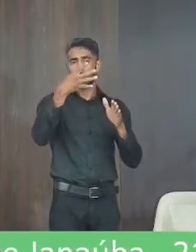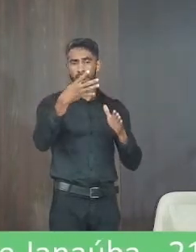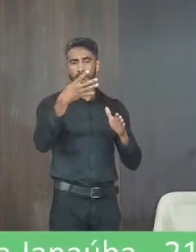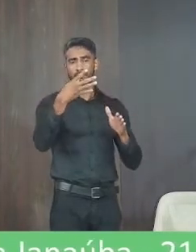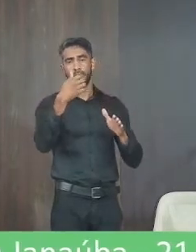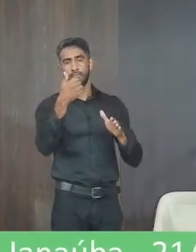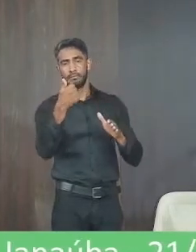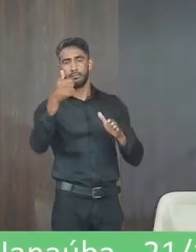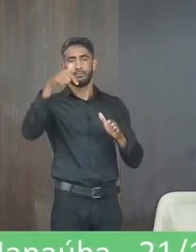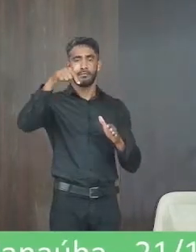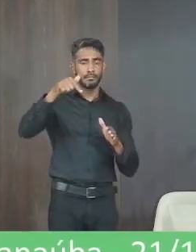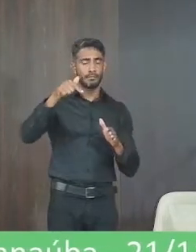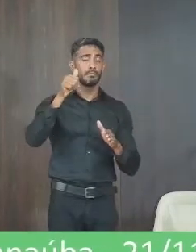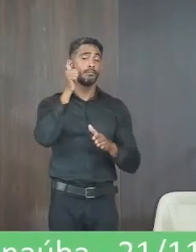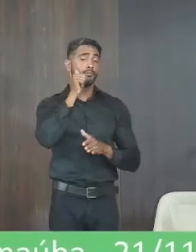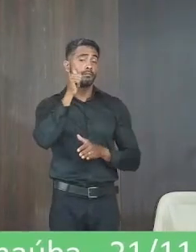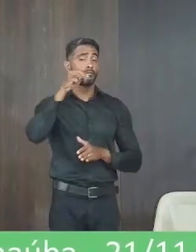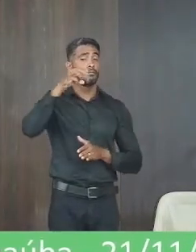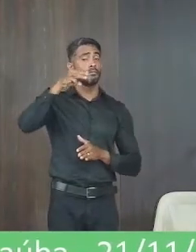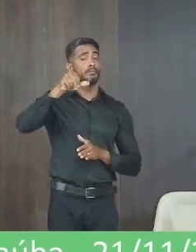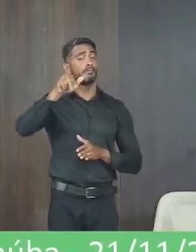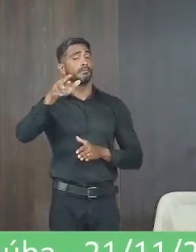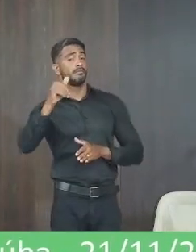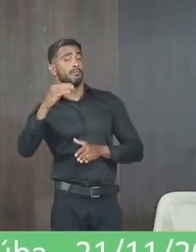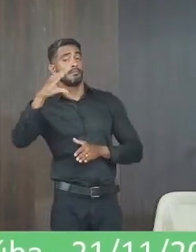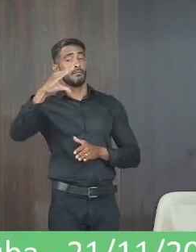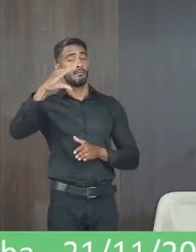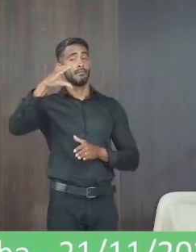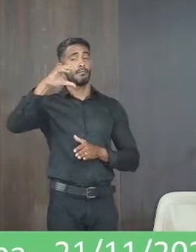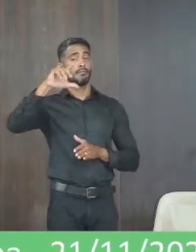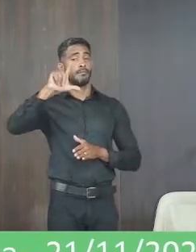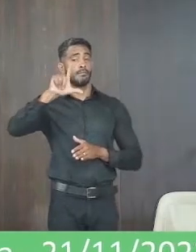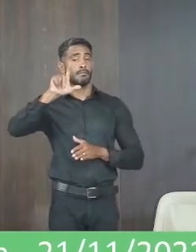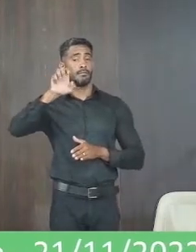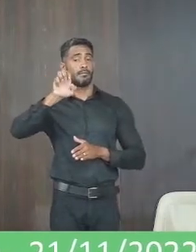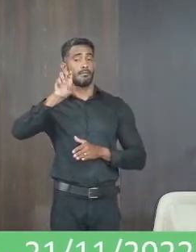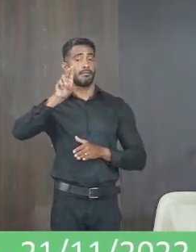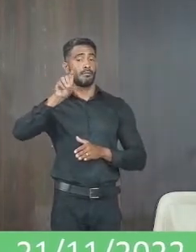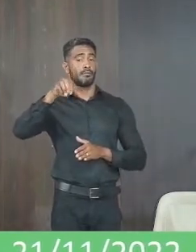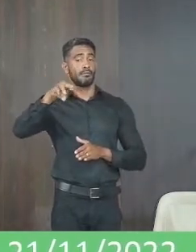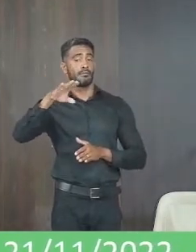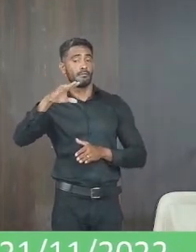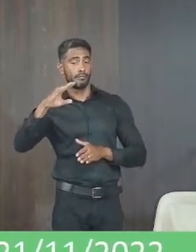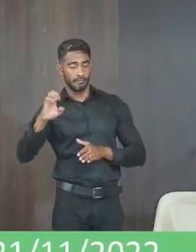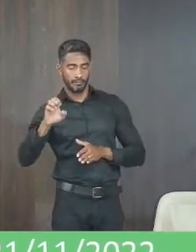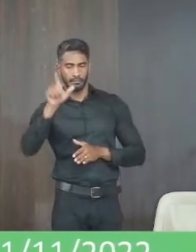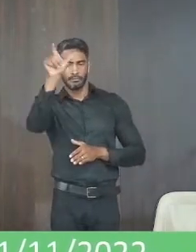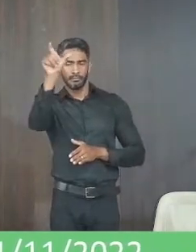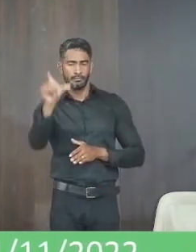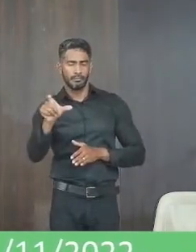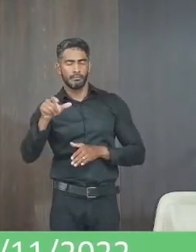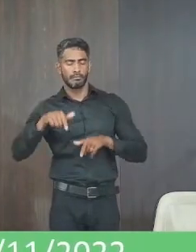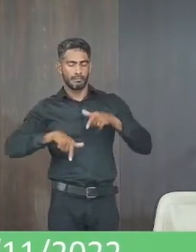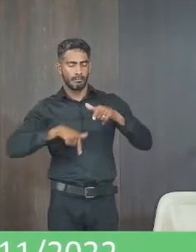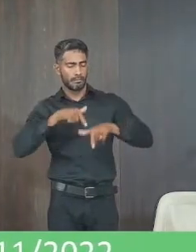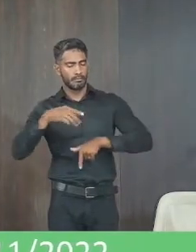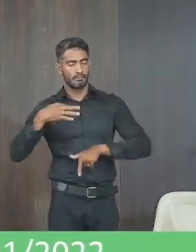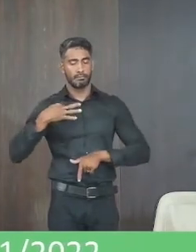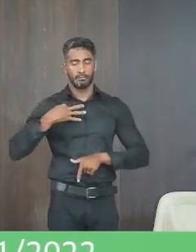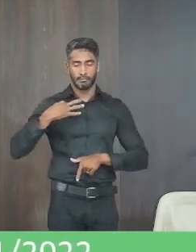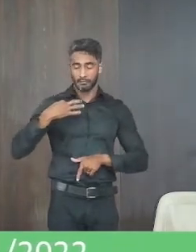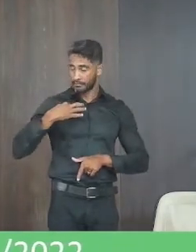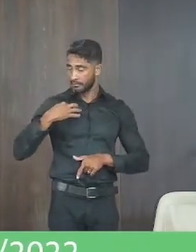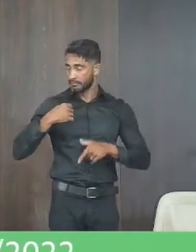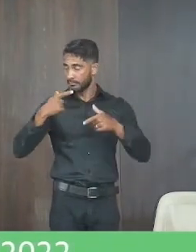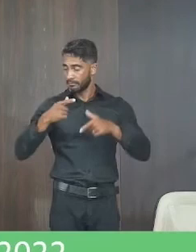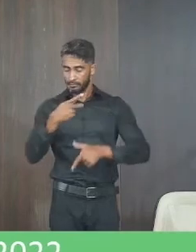senhora Maria Cleonice conhecida popular como Cleonice Ni da Baixa da Colônia 1 uma pessoa que trabalha voluntariamente lá